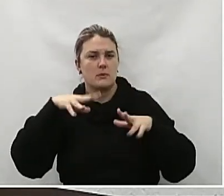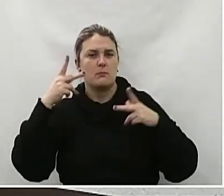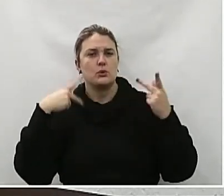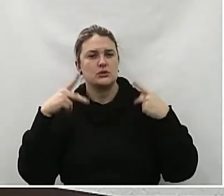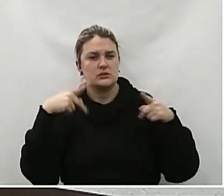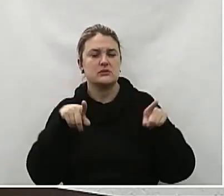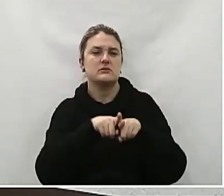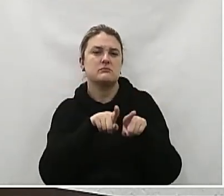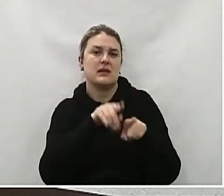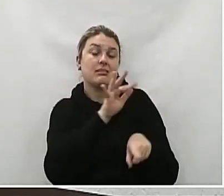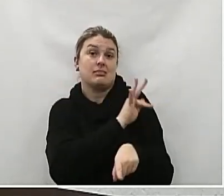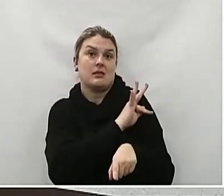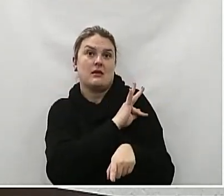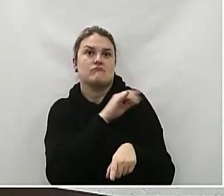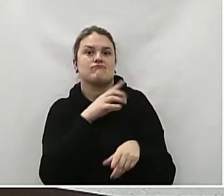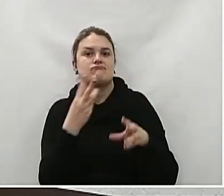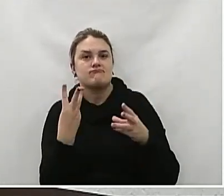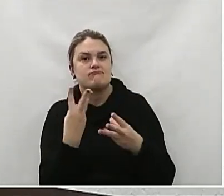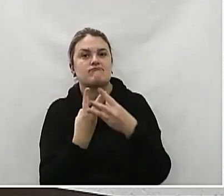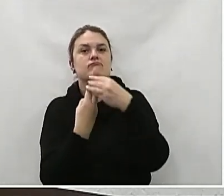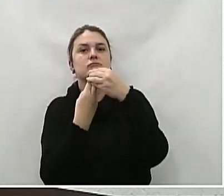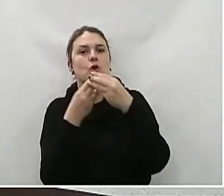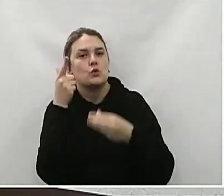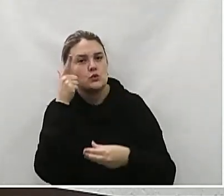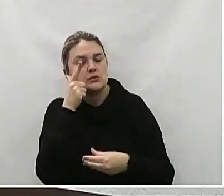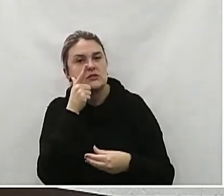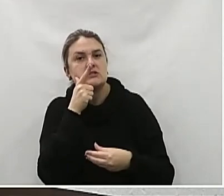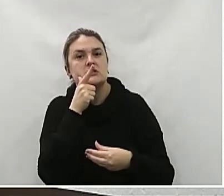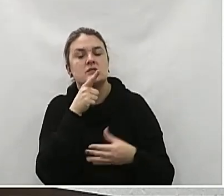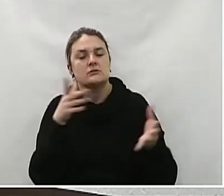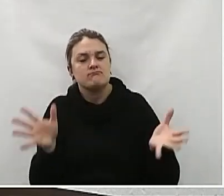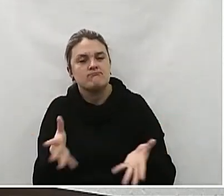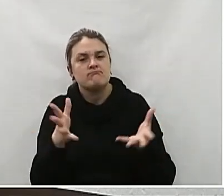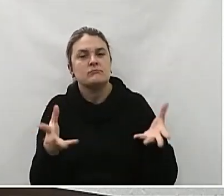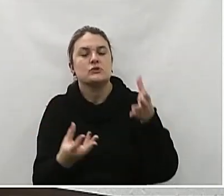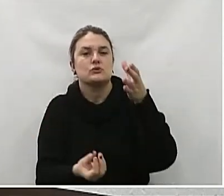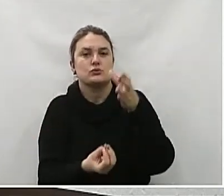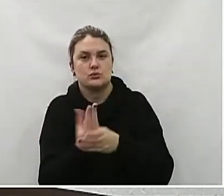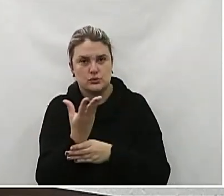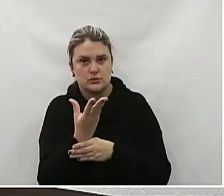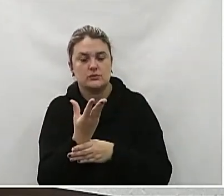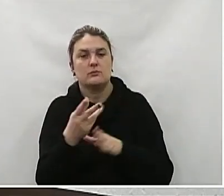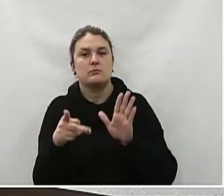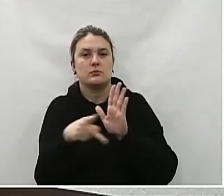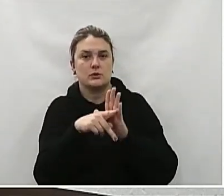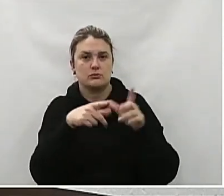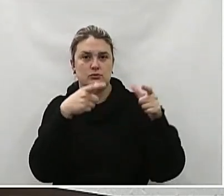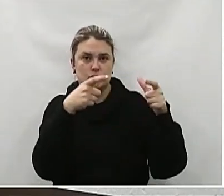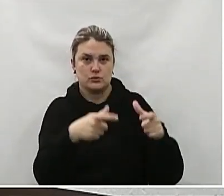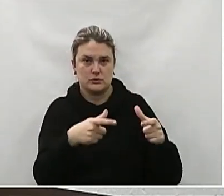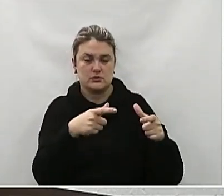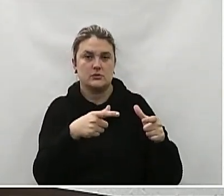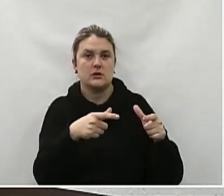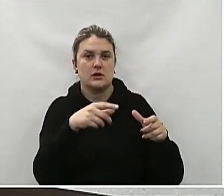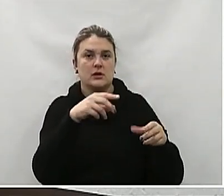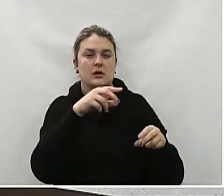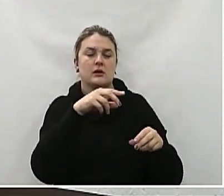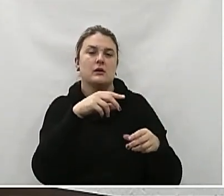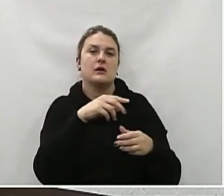técnico para a criação da lei Da criação da lei que criou a Delegacia da Mulher de União da Vitória